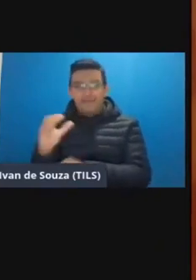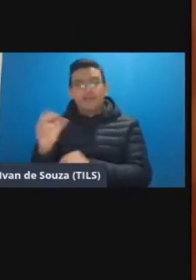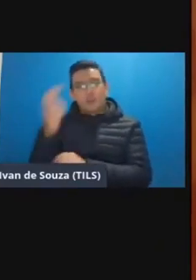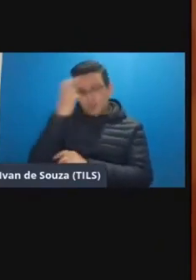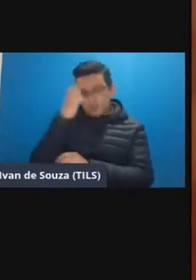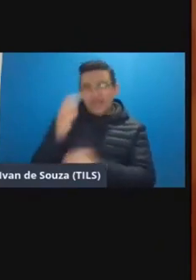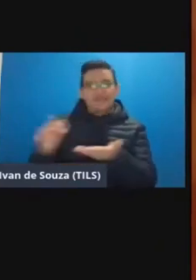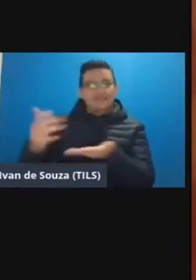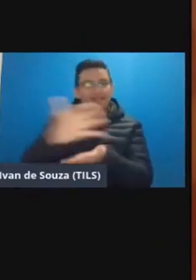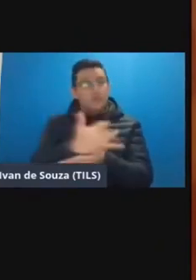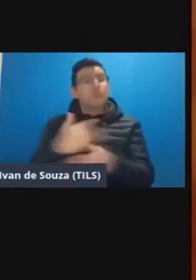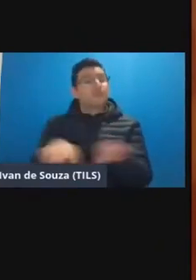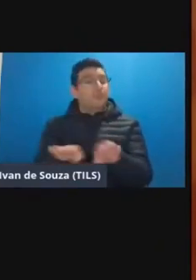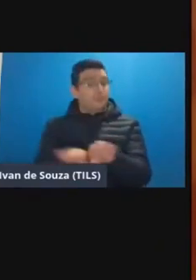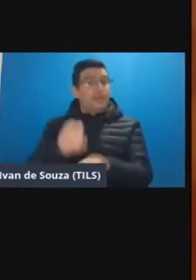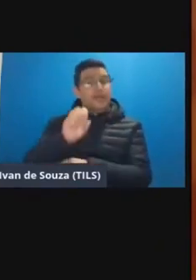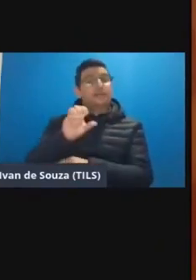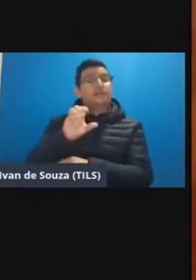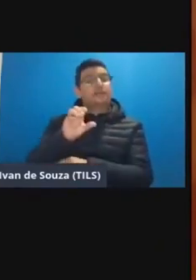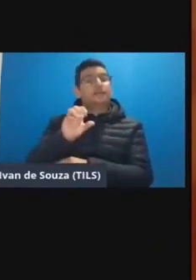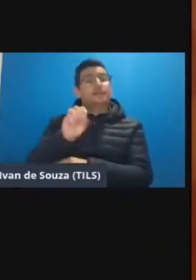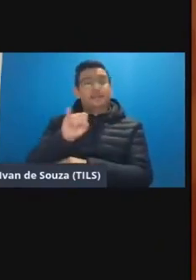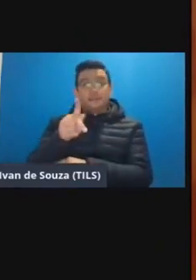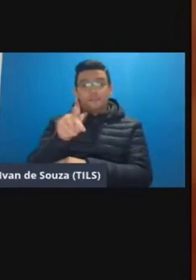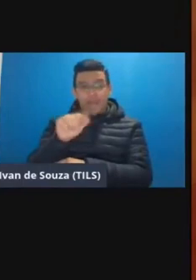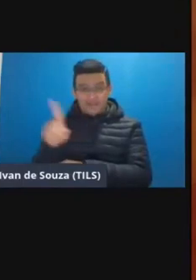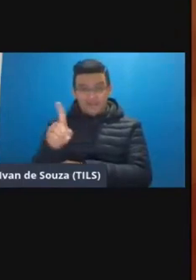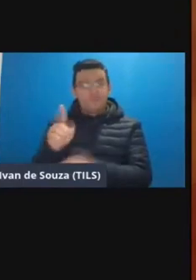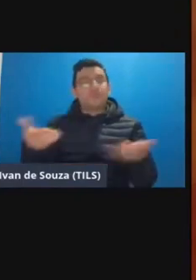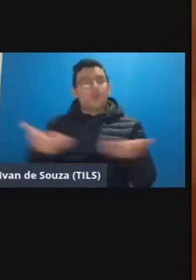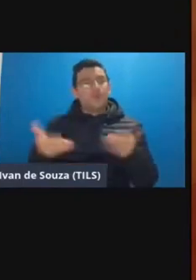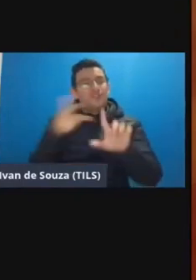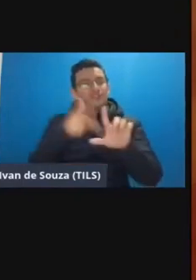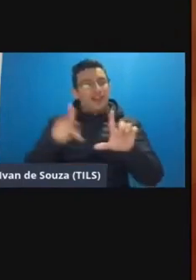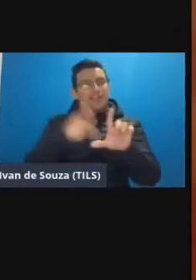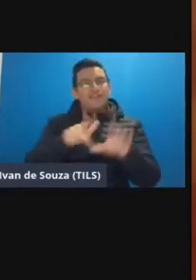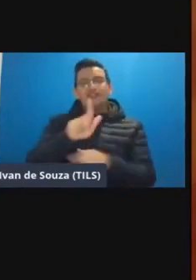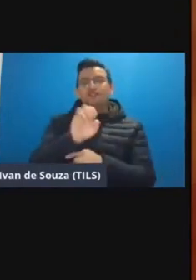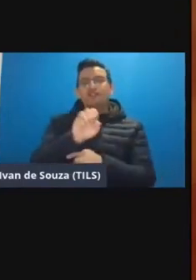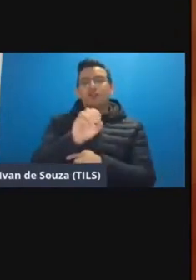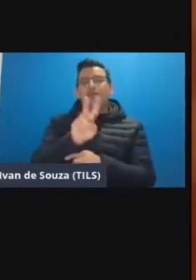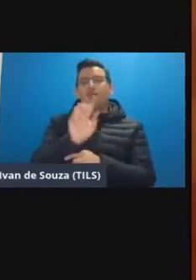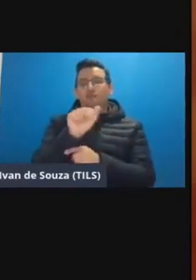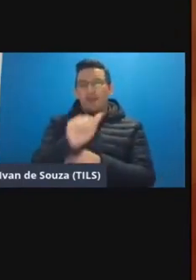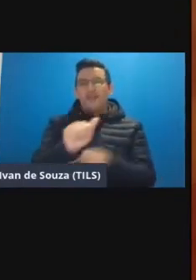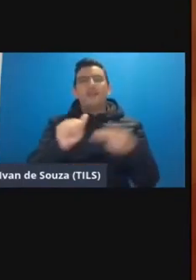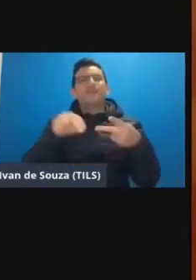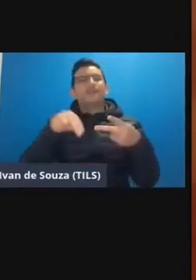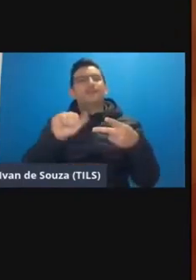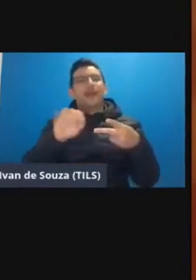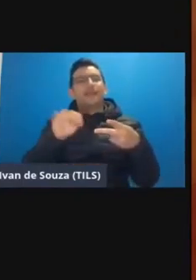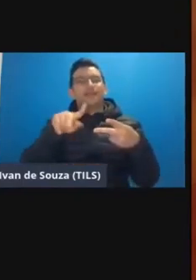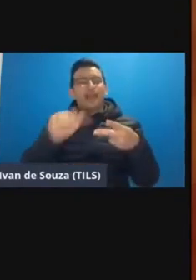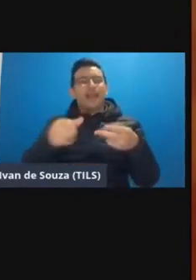além da CIPAD é hoje aqui nessa Live a Giovana e a Natália né vão falar sobre